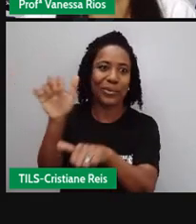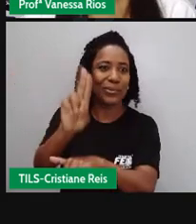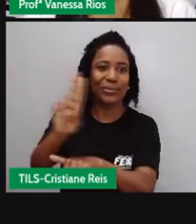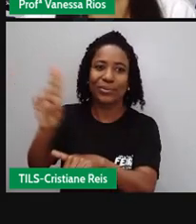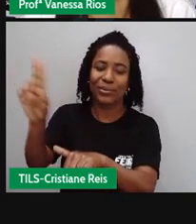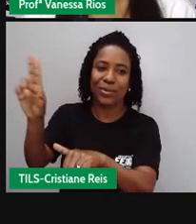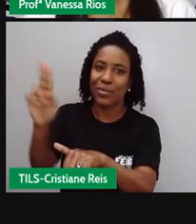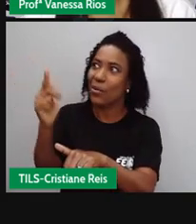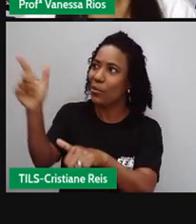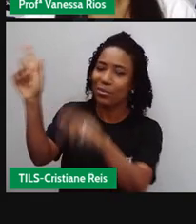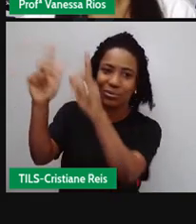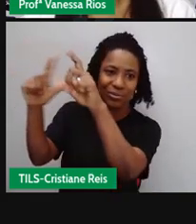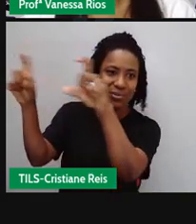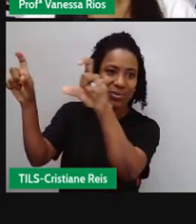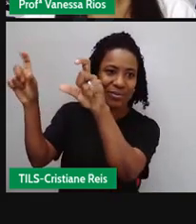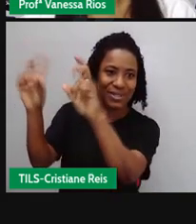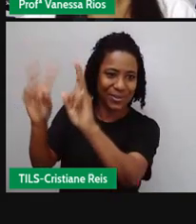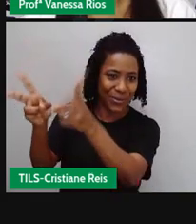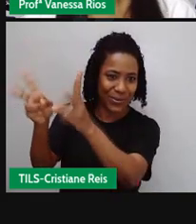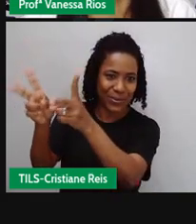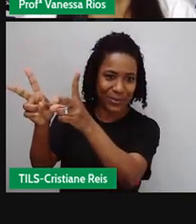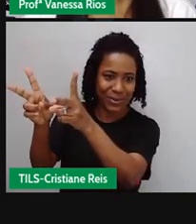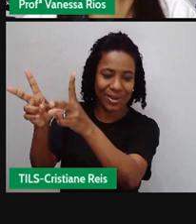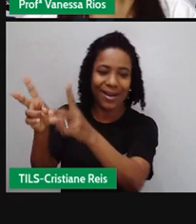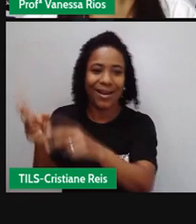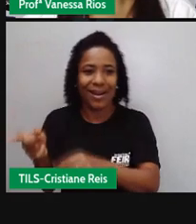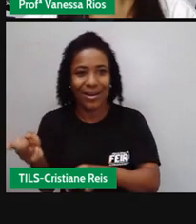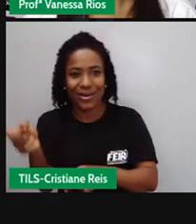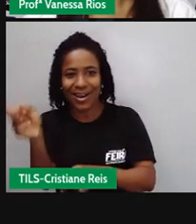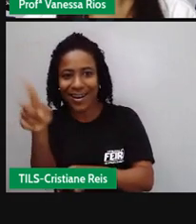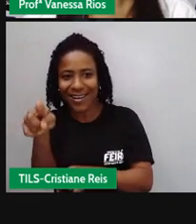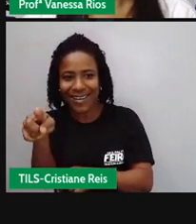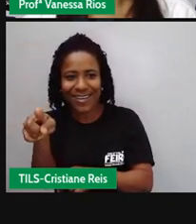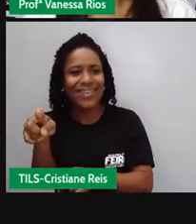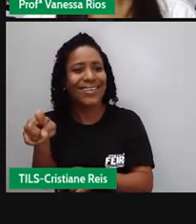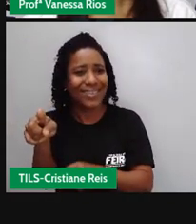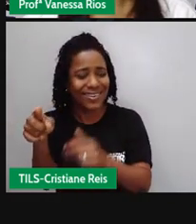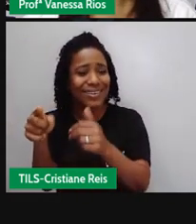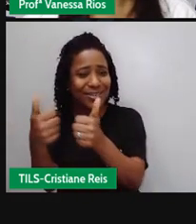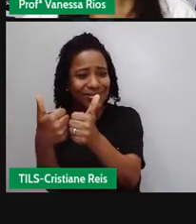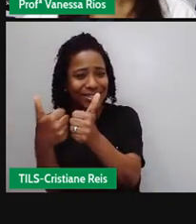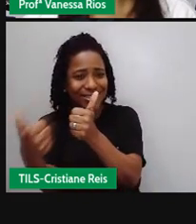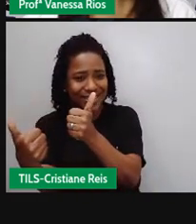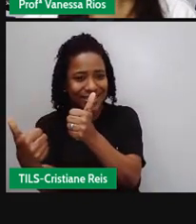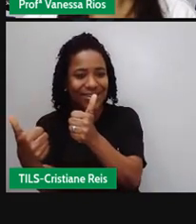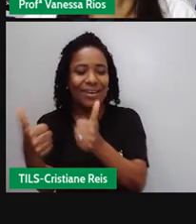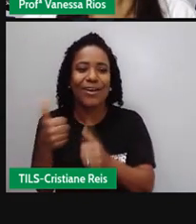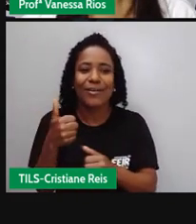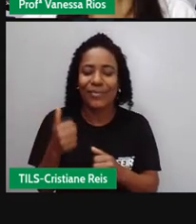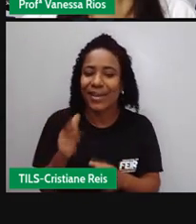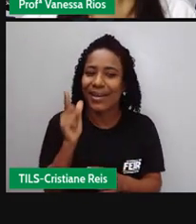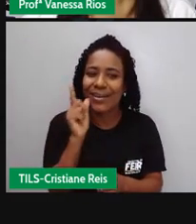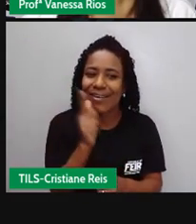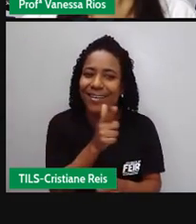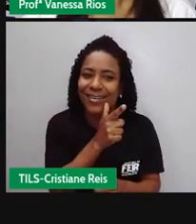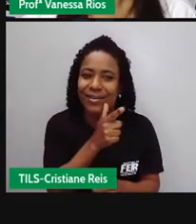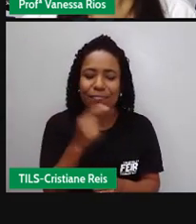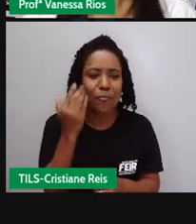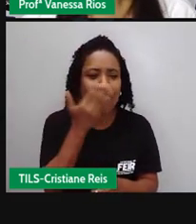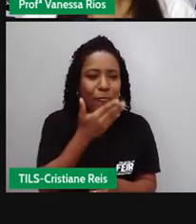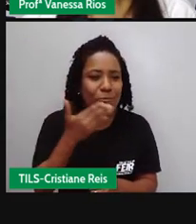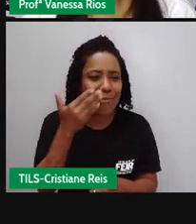uma confeitaria ah os doces da infância ele entra na confeitaria tudo igual